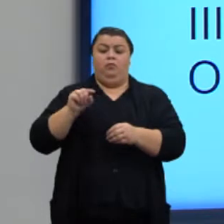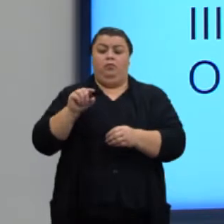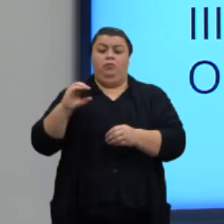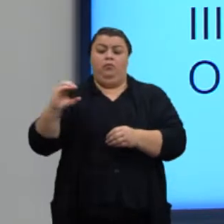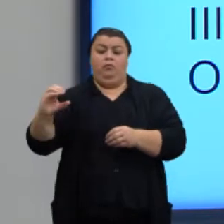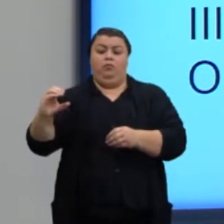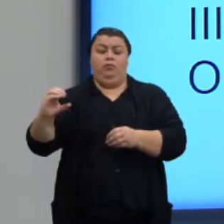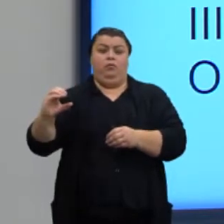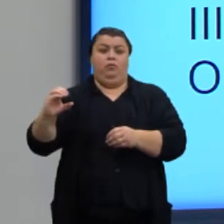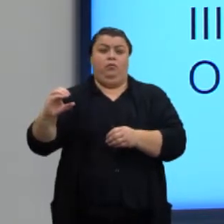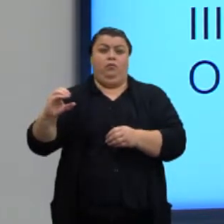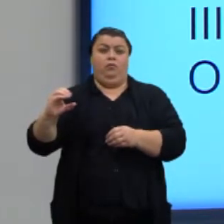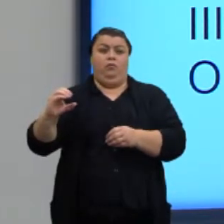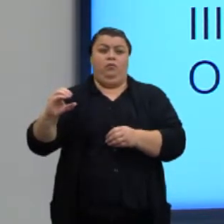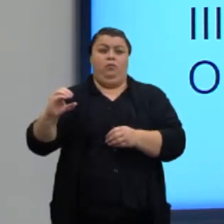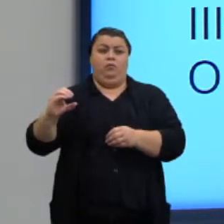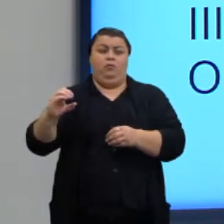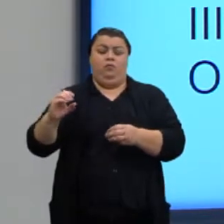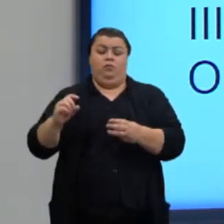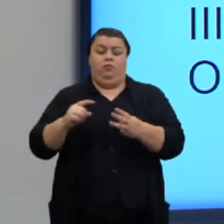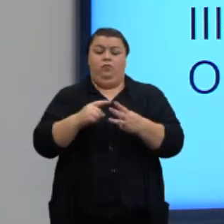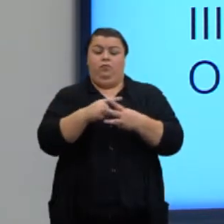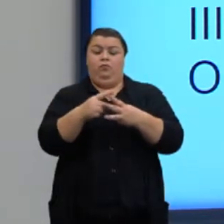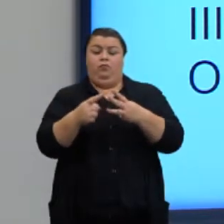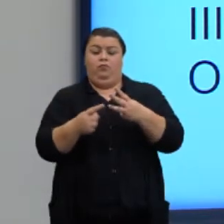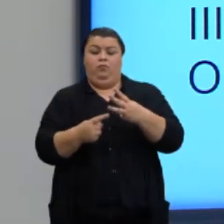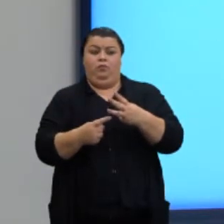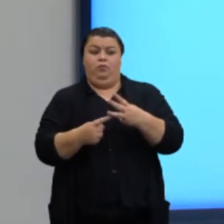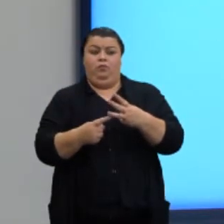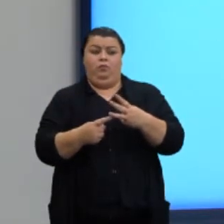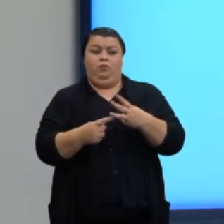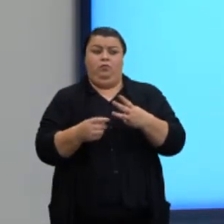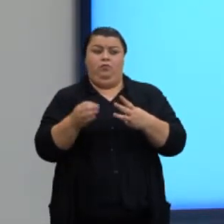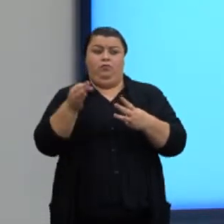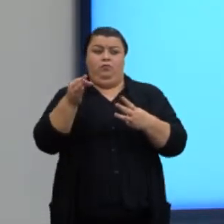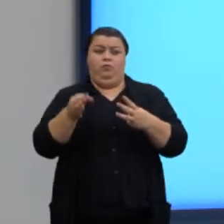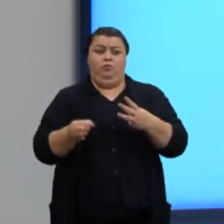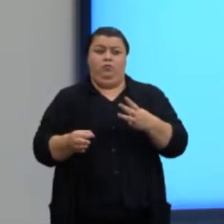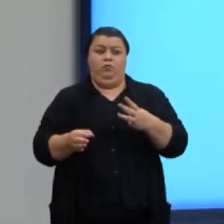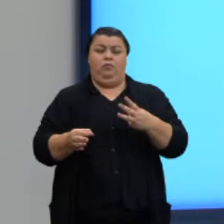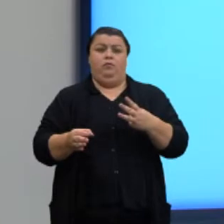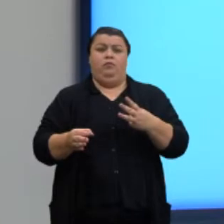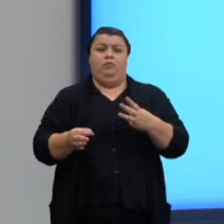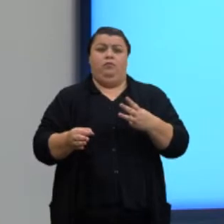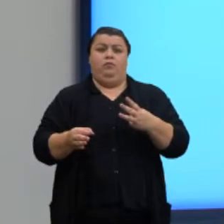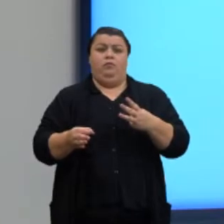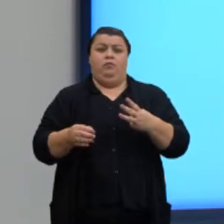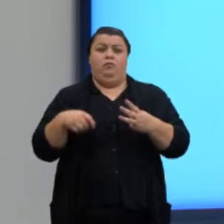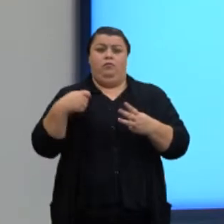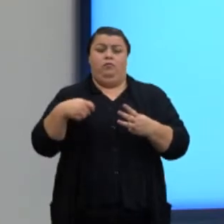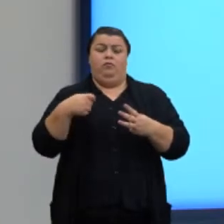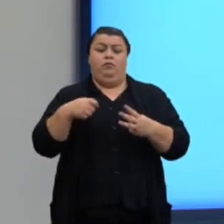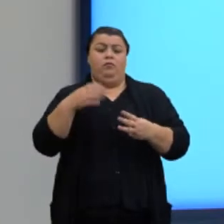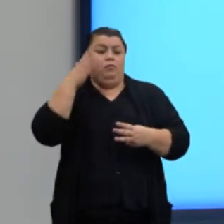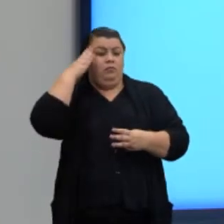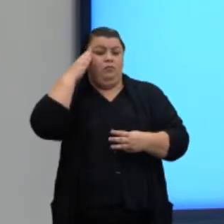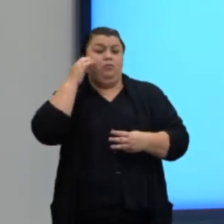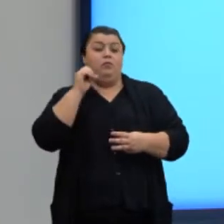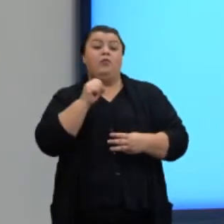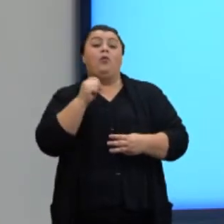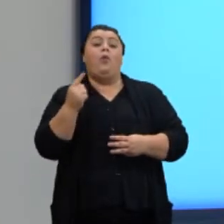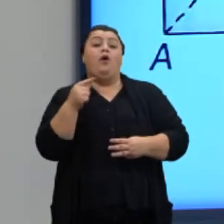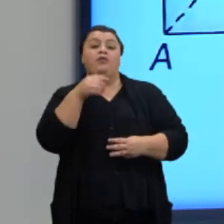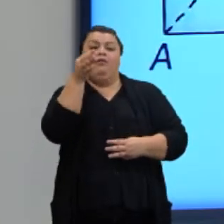Então, são três afirmativas que a gente precisa considerar quais estão corretas. Então, vamos